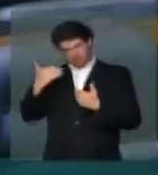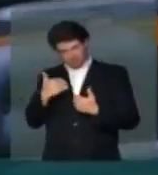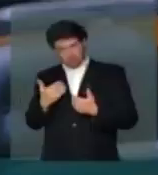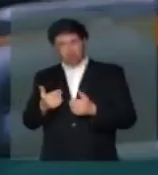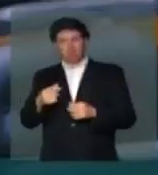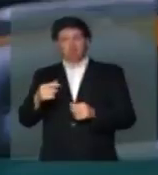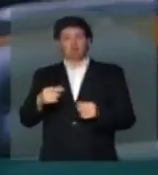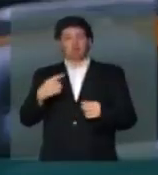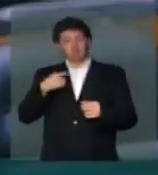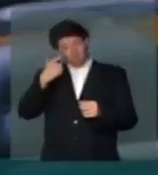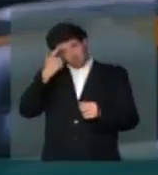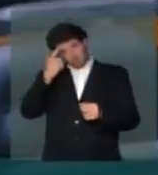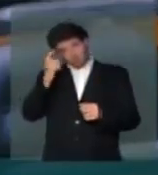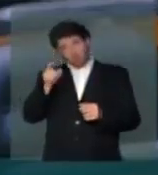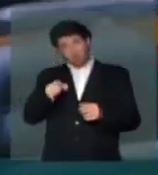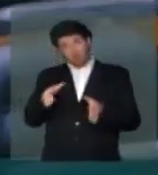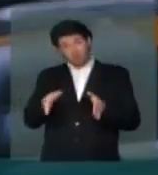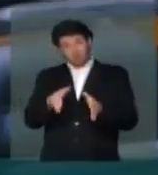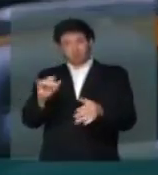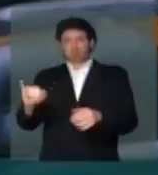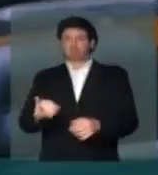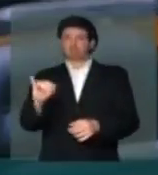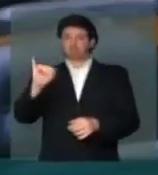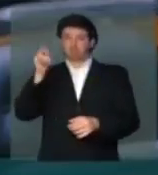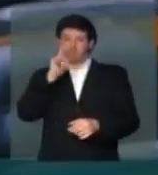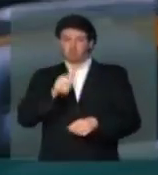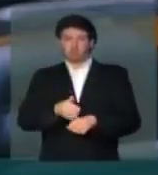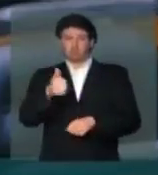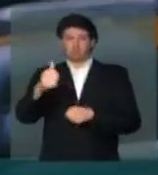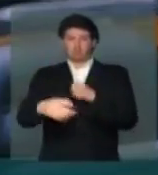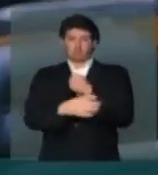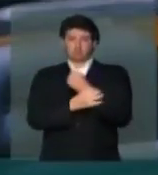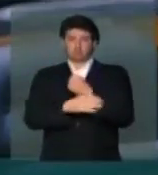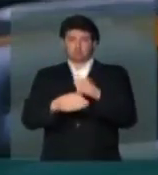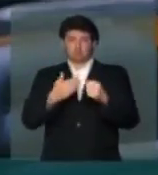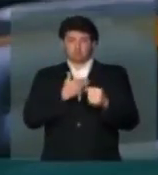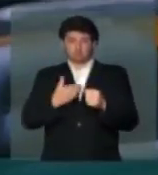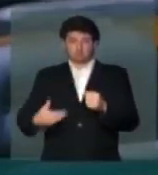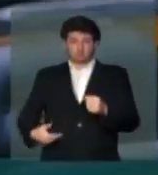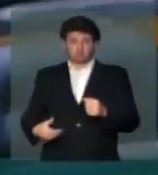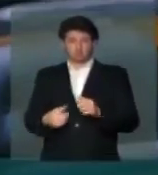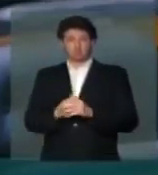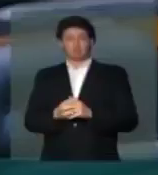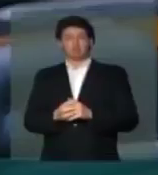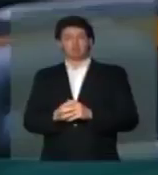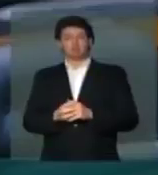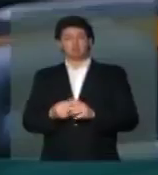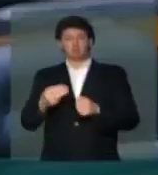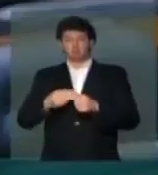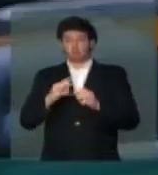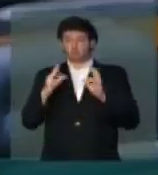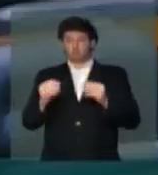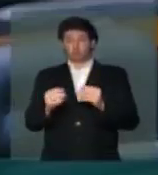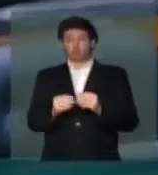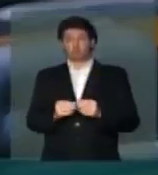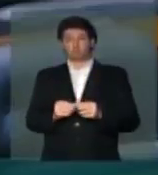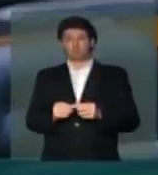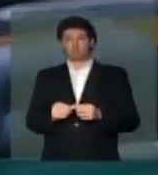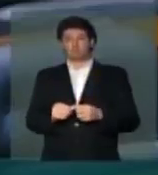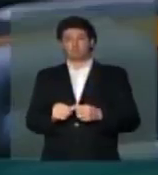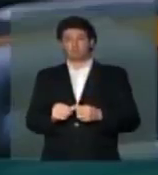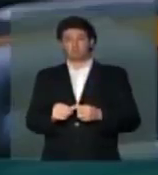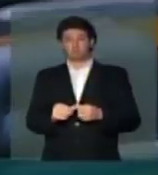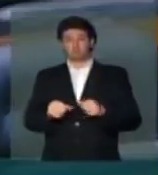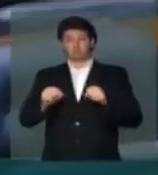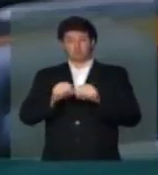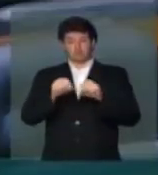penso que esse é um caminho importante para melhorar a segurança pública dos nossos municípios. O